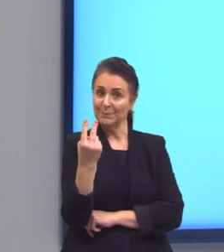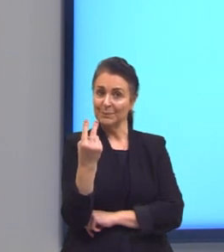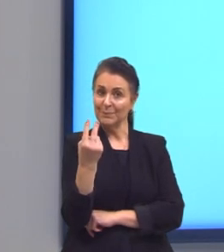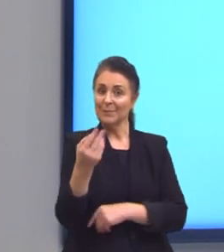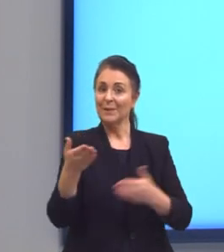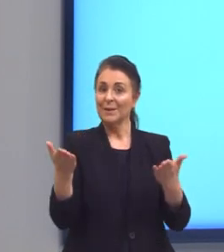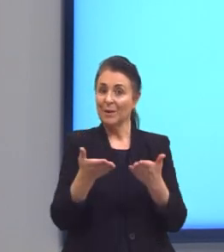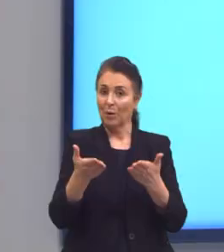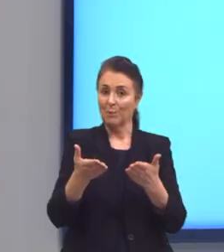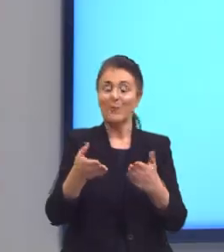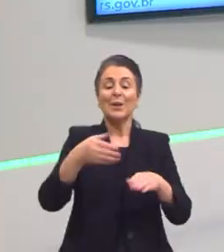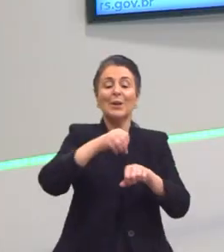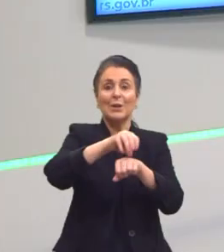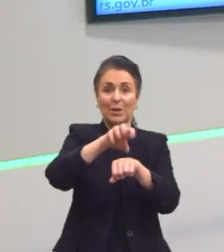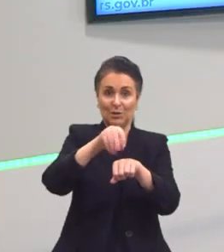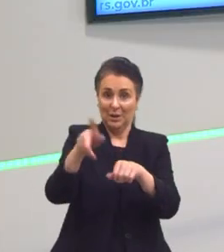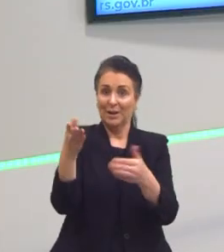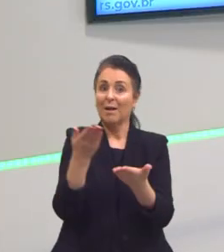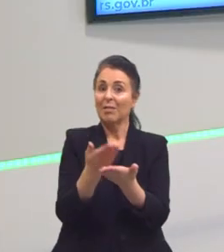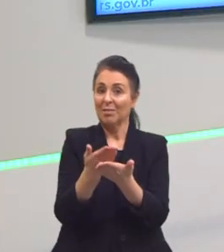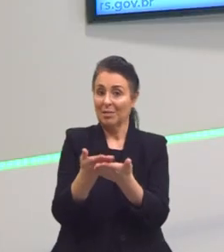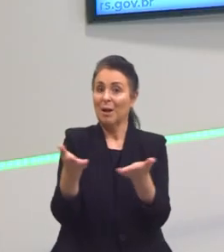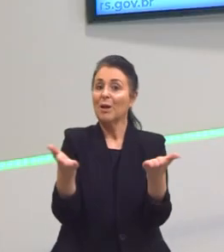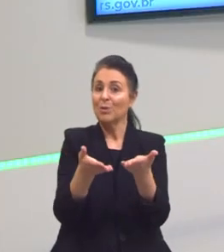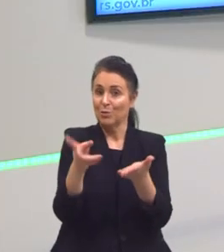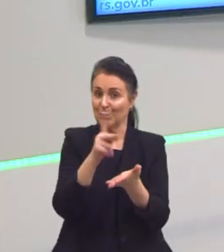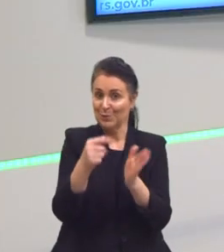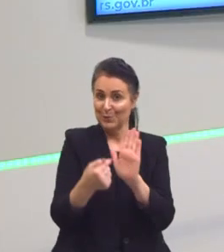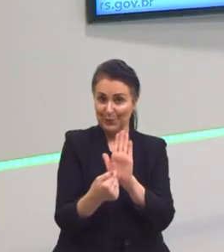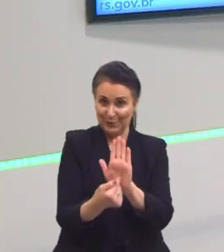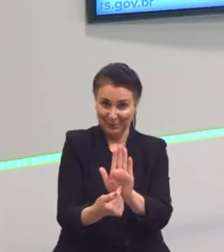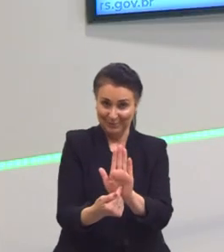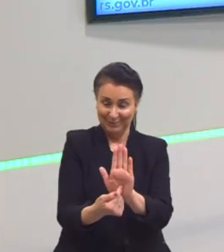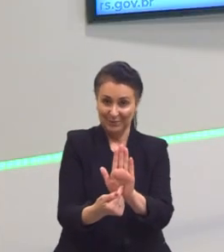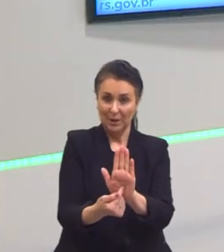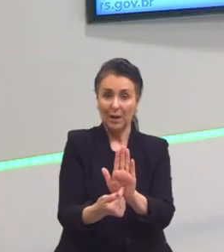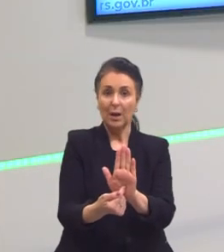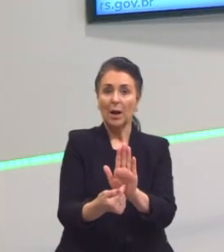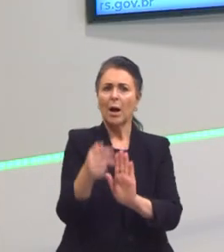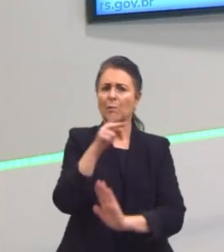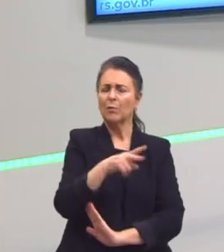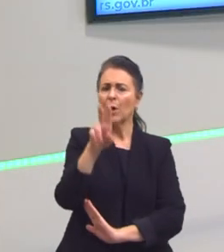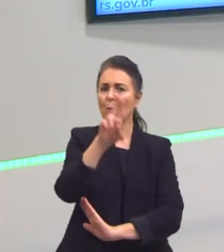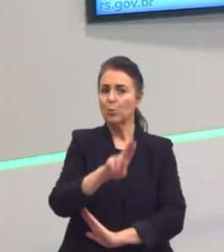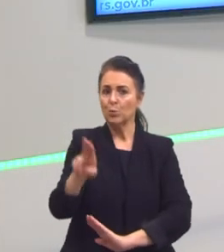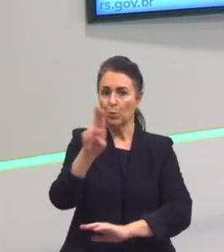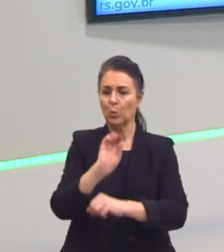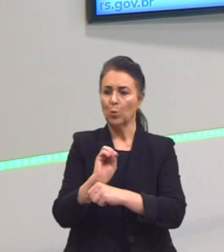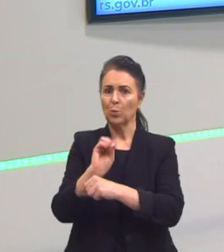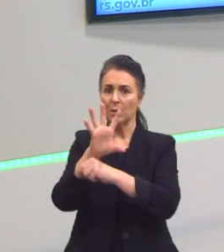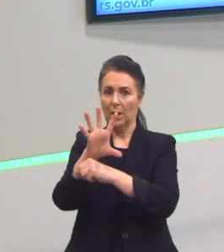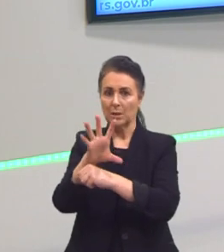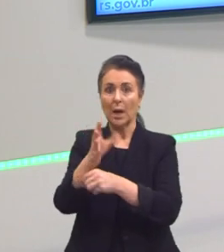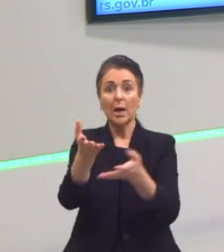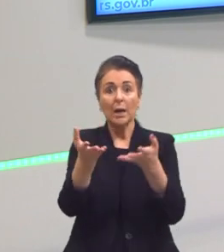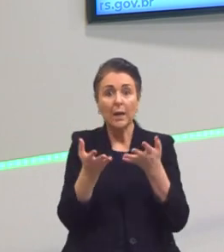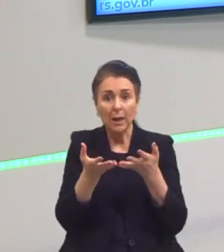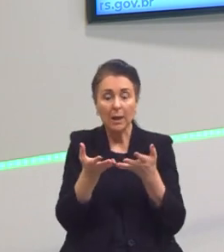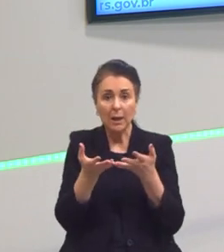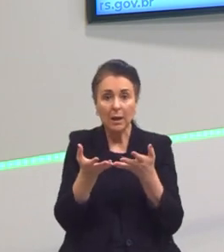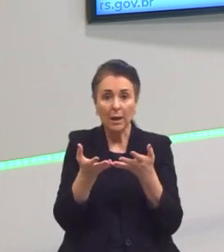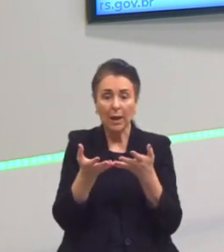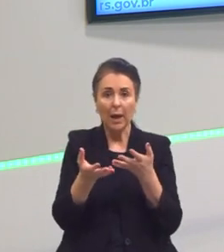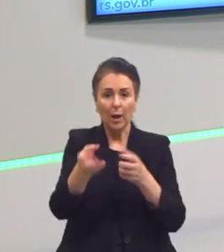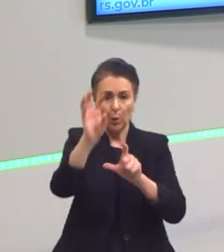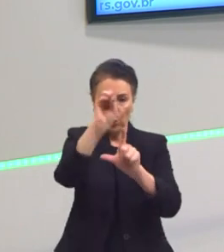Pessoal, essas foram as dicas que eu trouxe hoje para vocês, tá? Coloquei aqui, então, no slide, né? Se vocês gostariam de compartilhar alguma